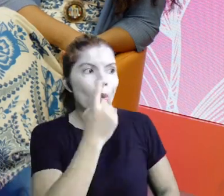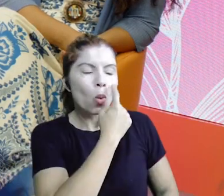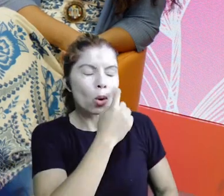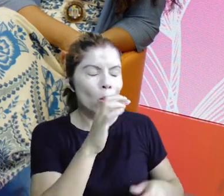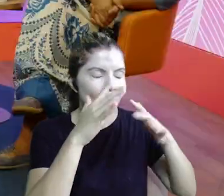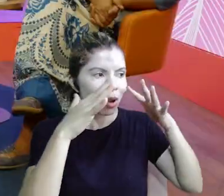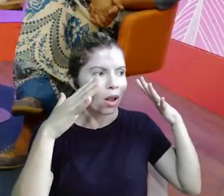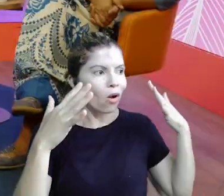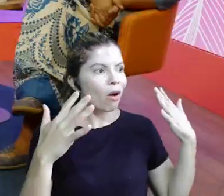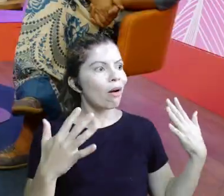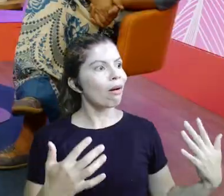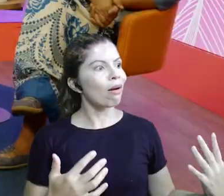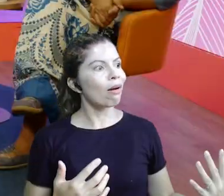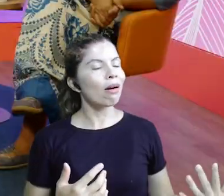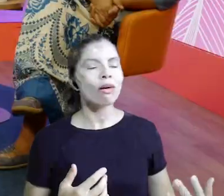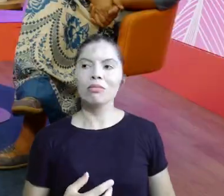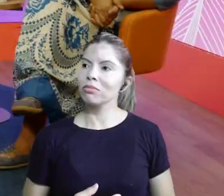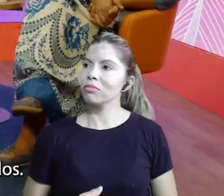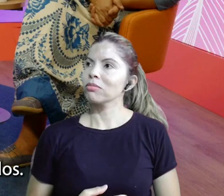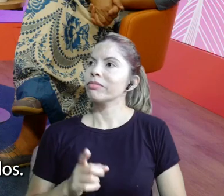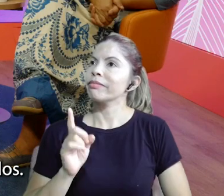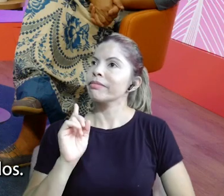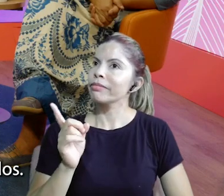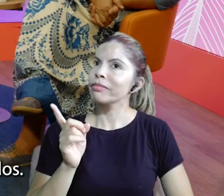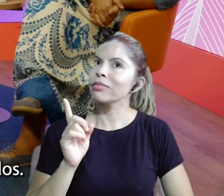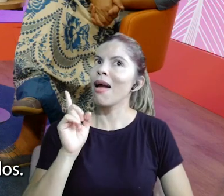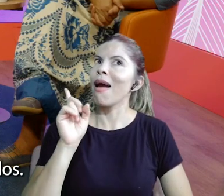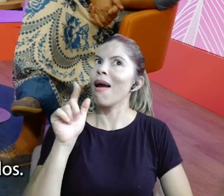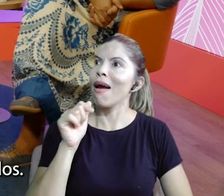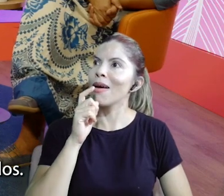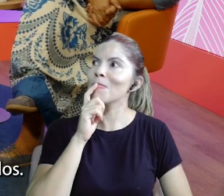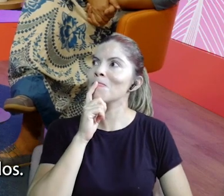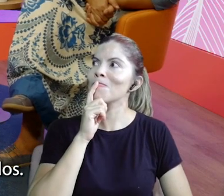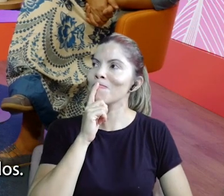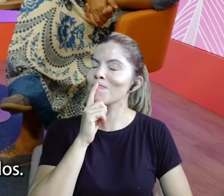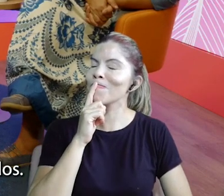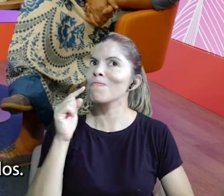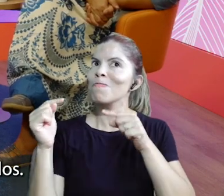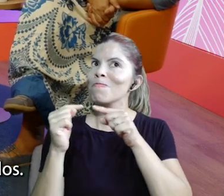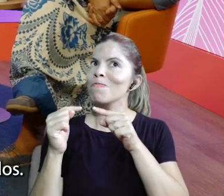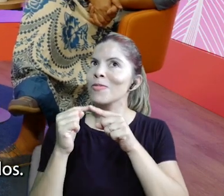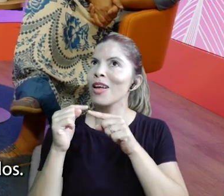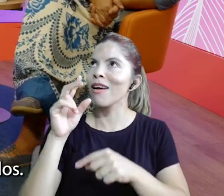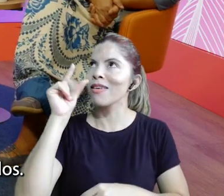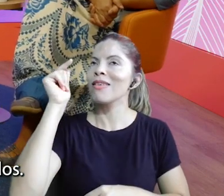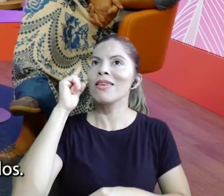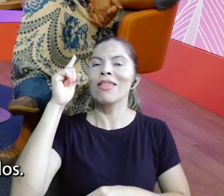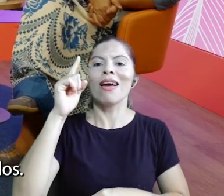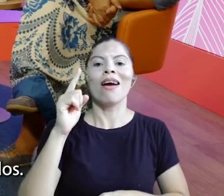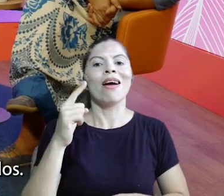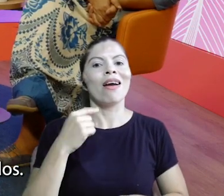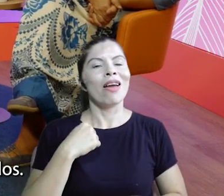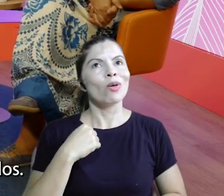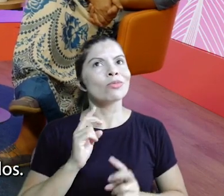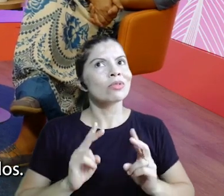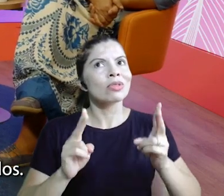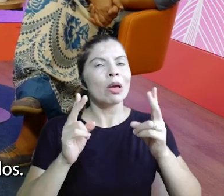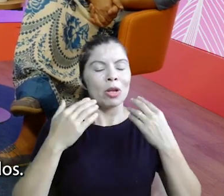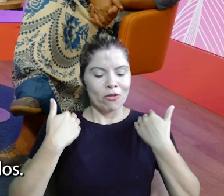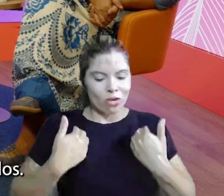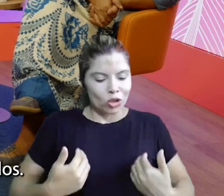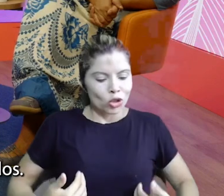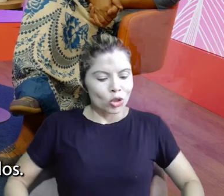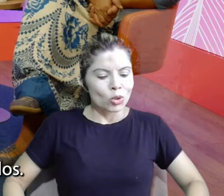isso. Aí eu falei assim, é isso. E aí, essas memórias, eu me dei conta do quanto eu sempre